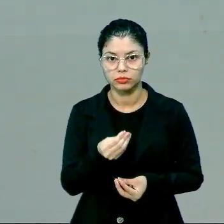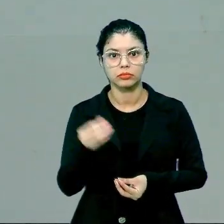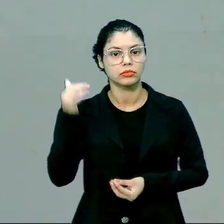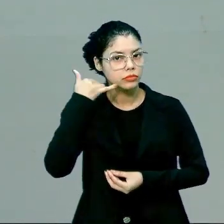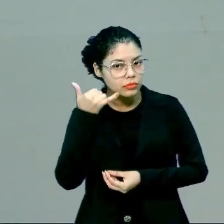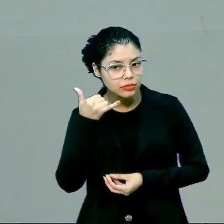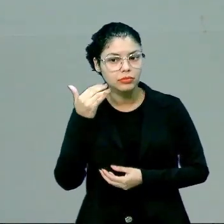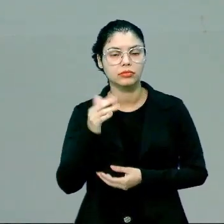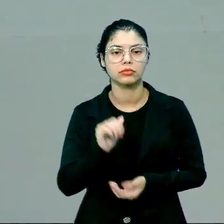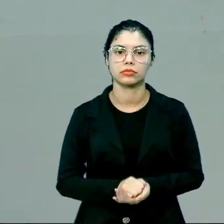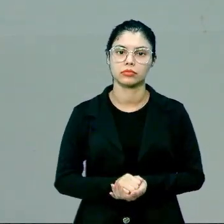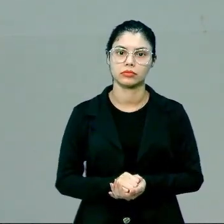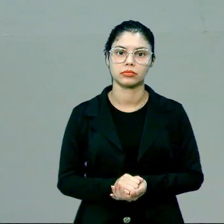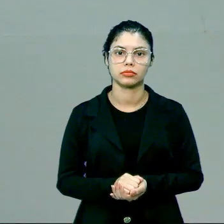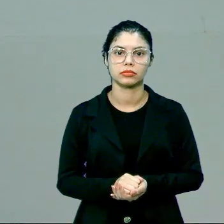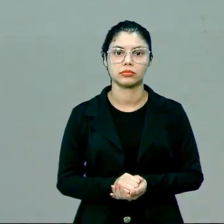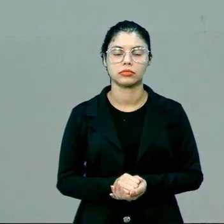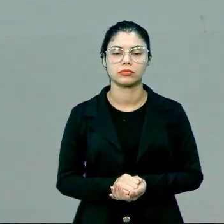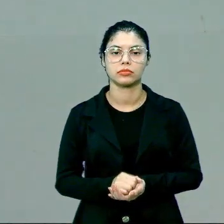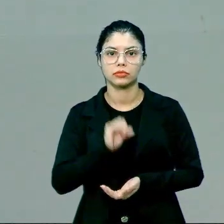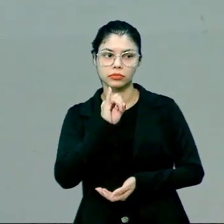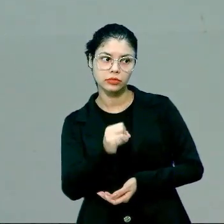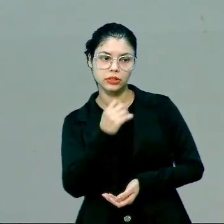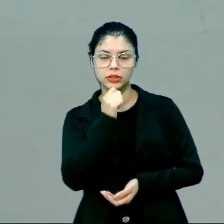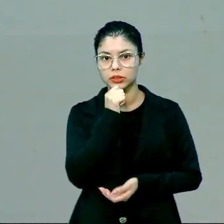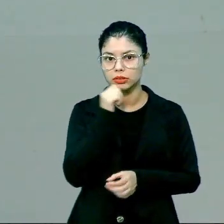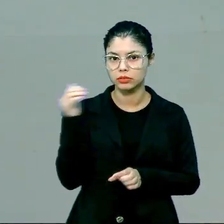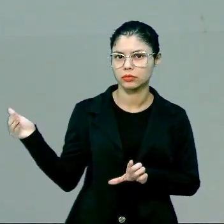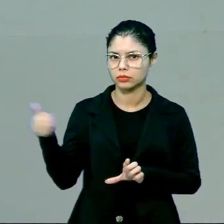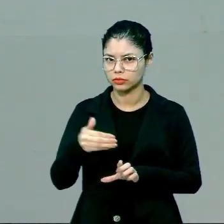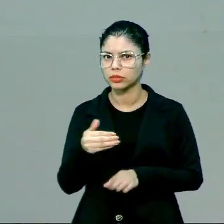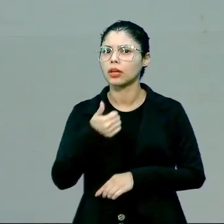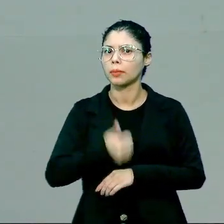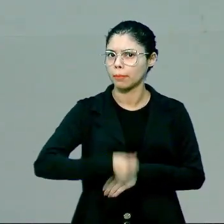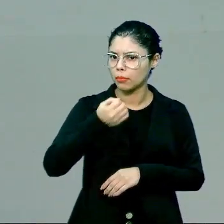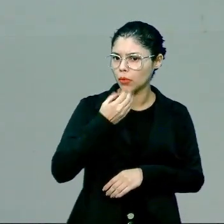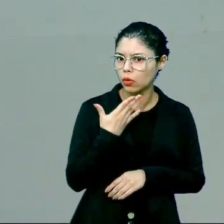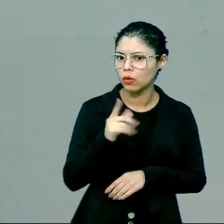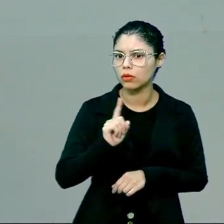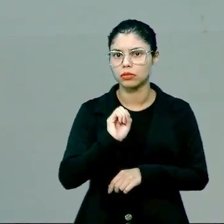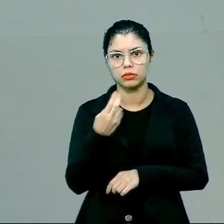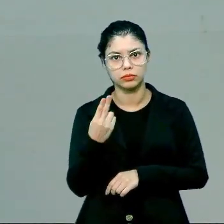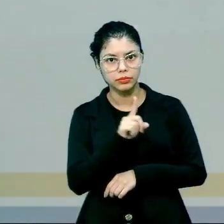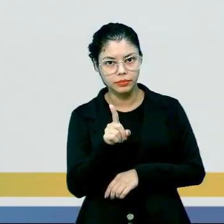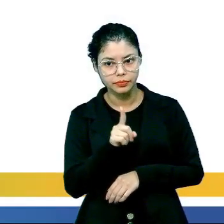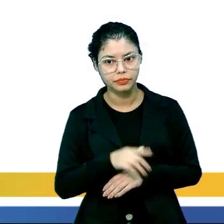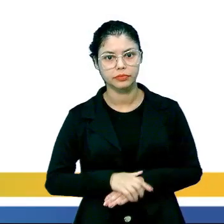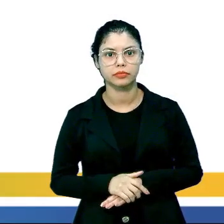utilizam, né? Essa ferramenta, se eles estão visitando sites apropriados ou não.